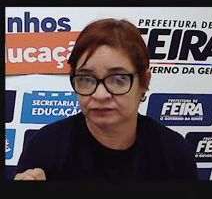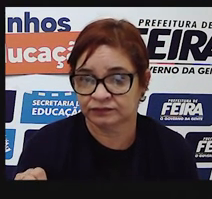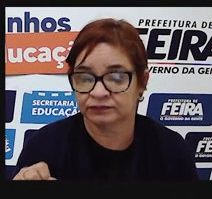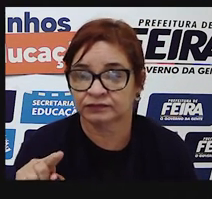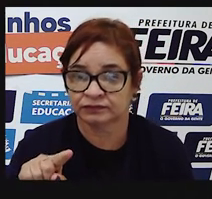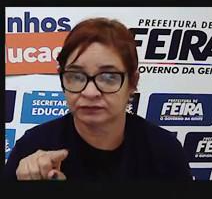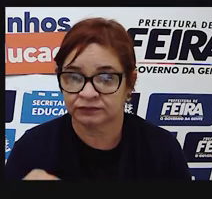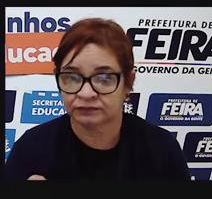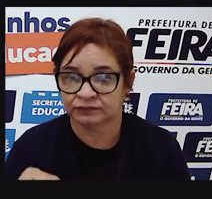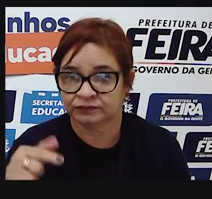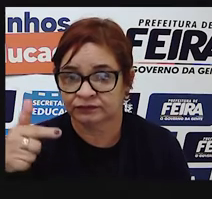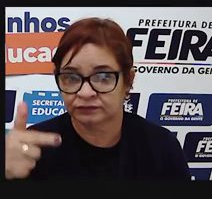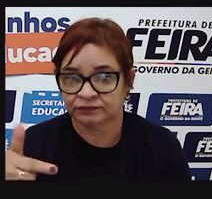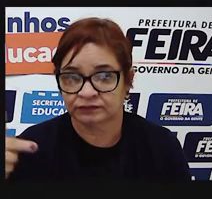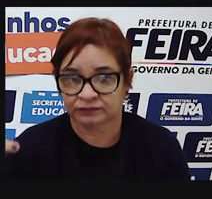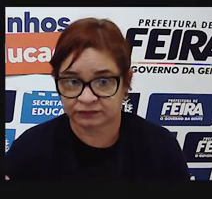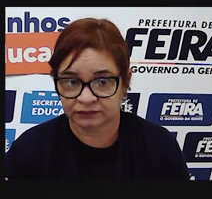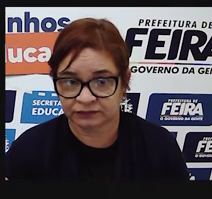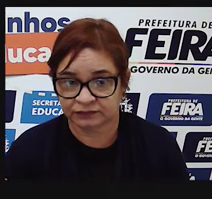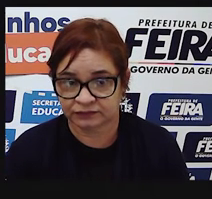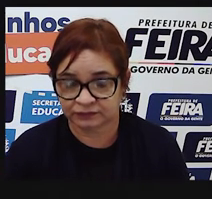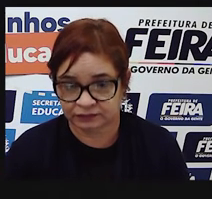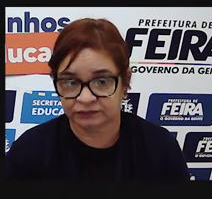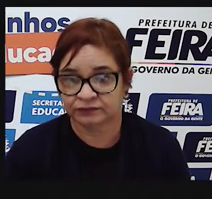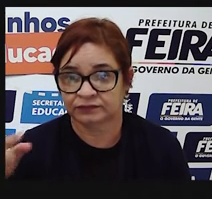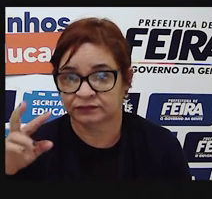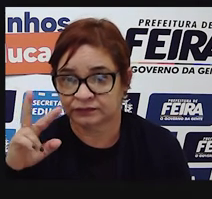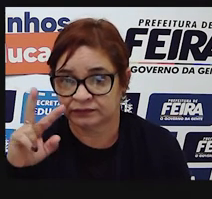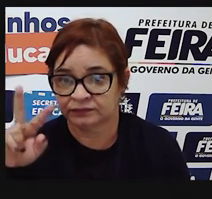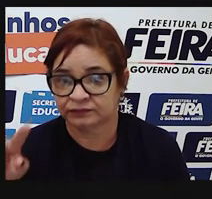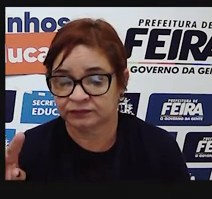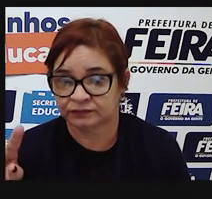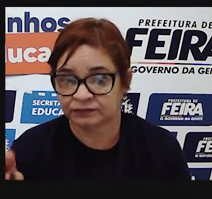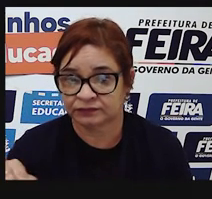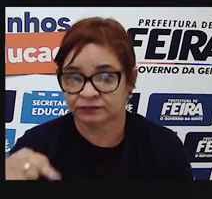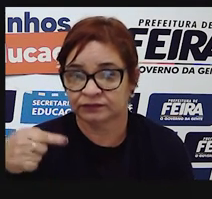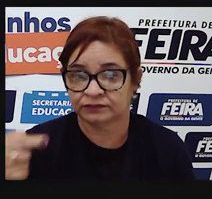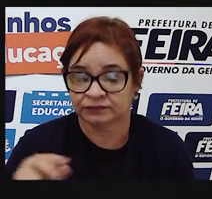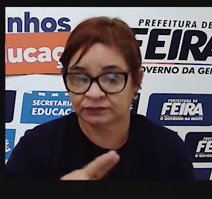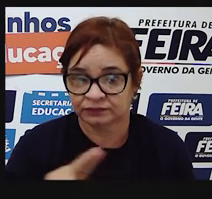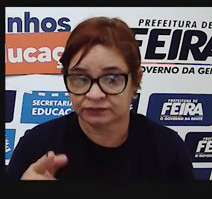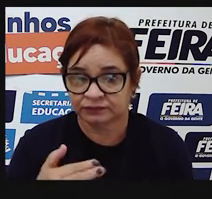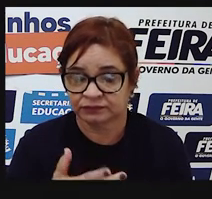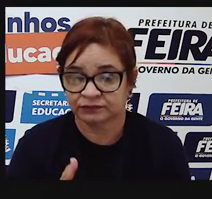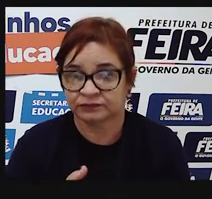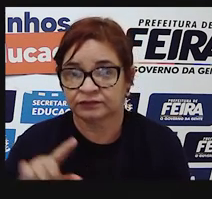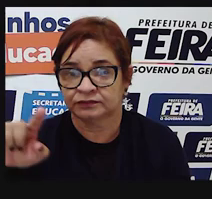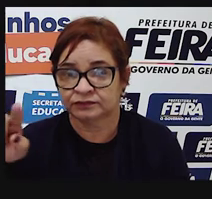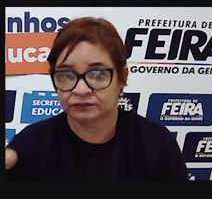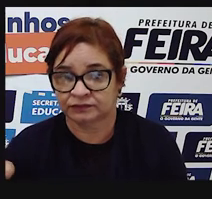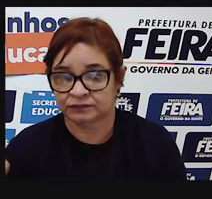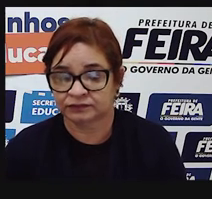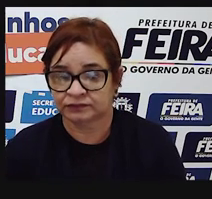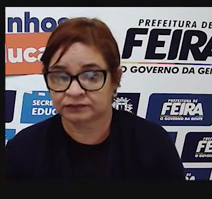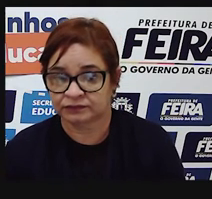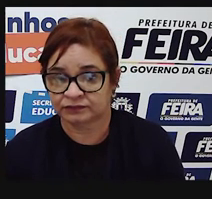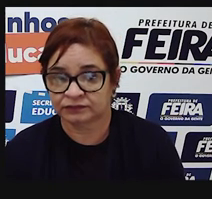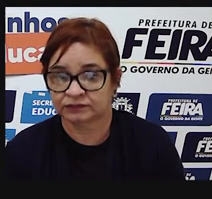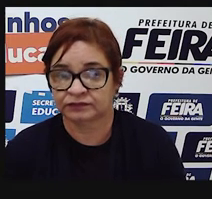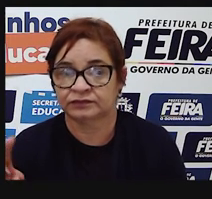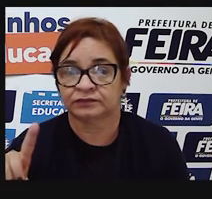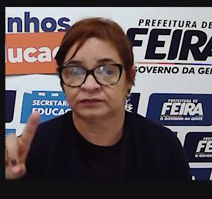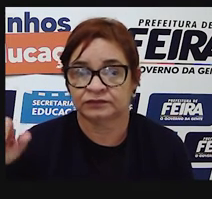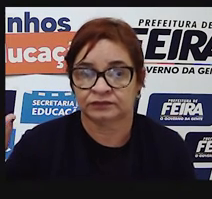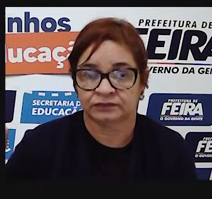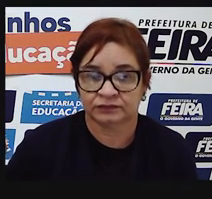de 2021. Então, percebam que, depois do nome do local, você vai sempre colocar a vírgula entre o nome do